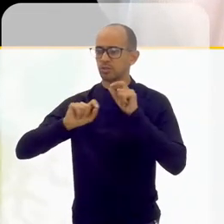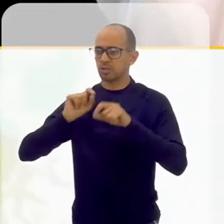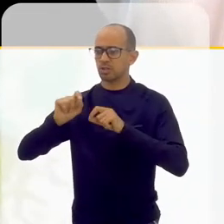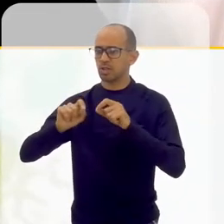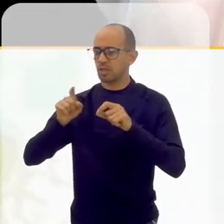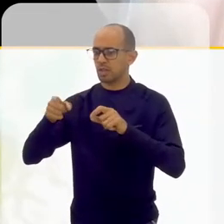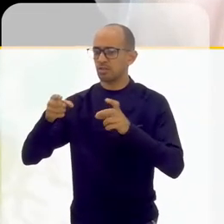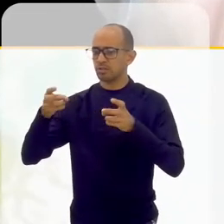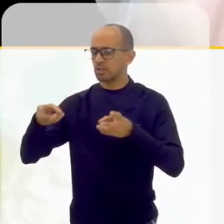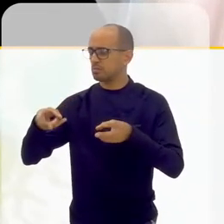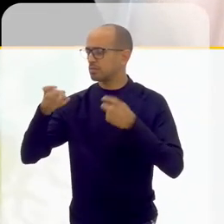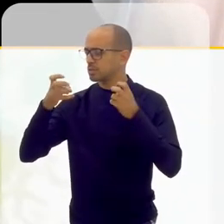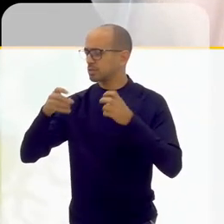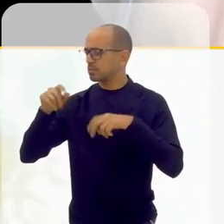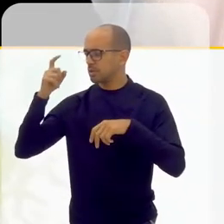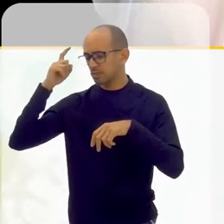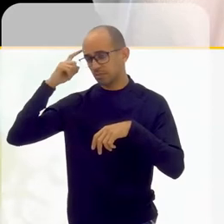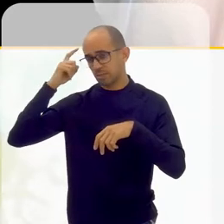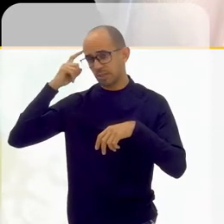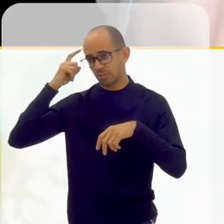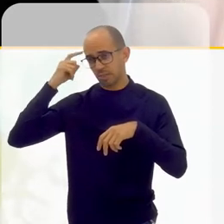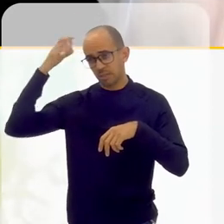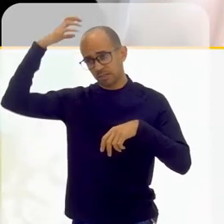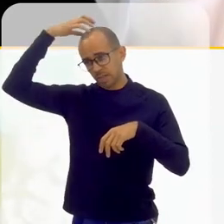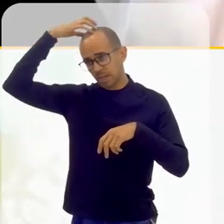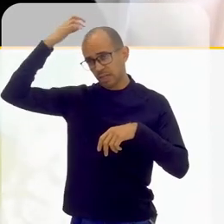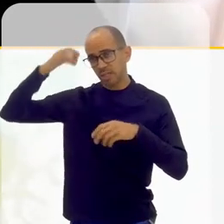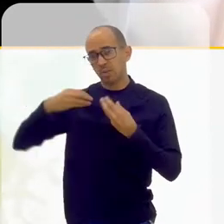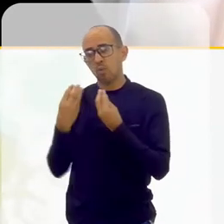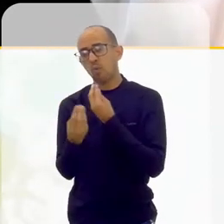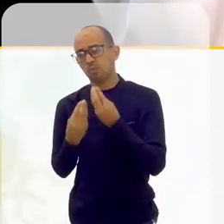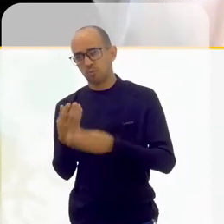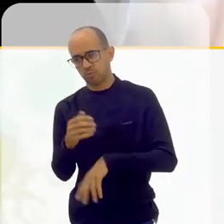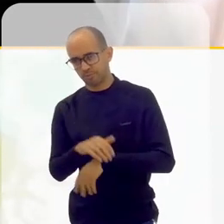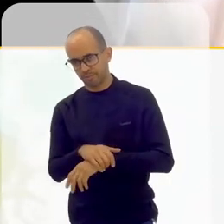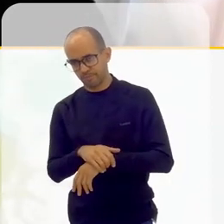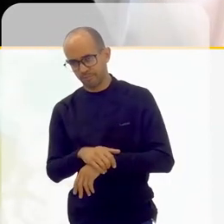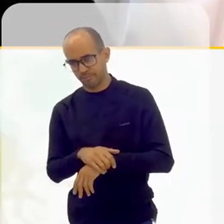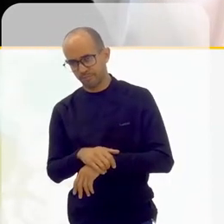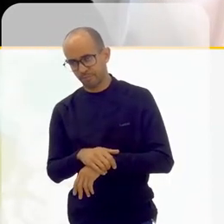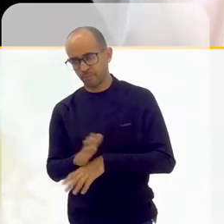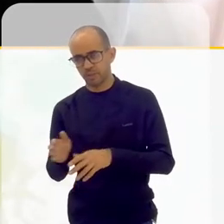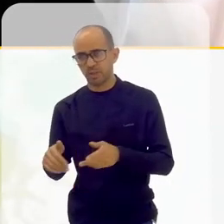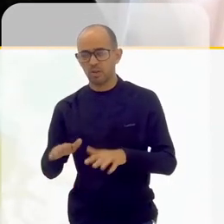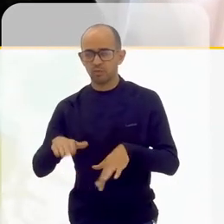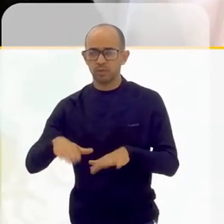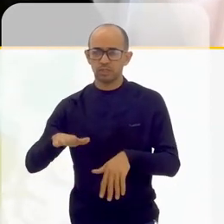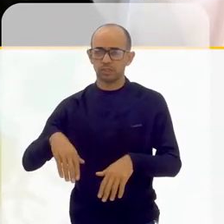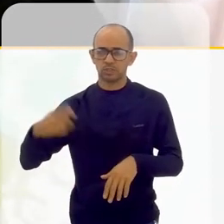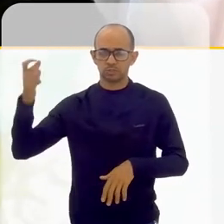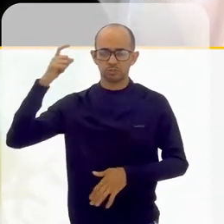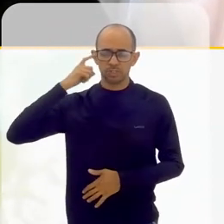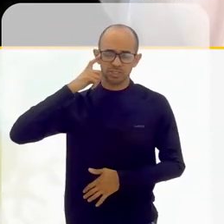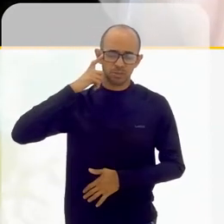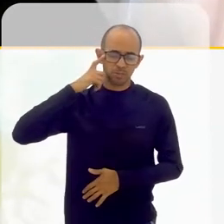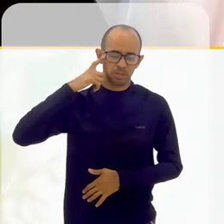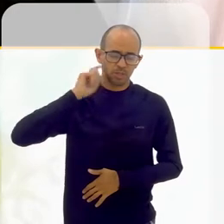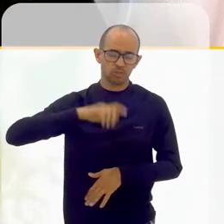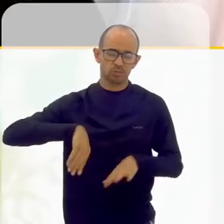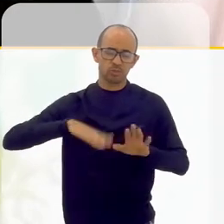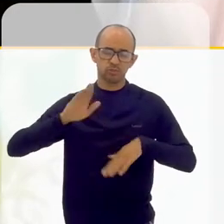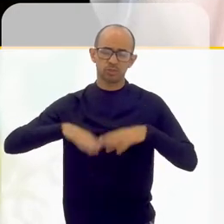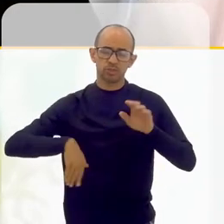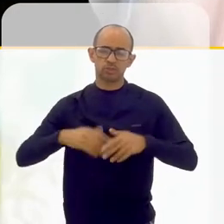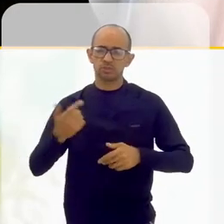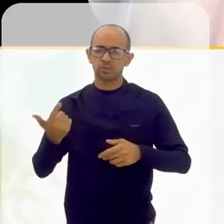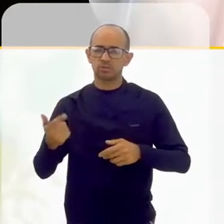é o fato de você trazer para a sua cabeça o pensamento dessa rainha, ou desse outro personagem de qual for. que talvez seja um pensamento que, em primeira pessoa,